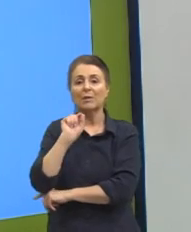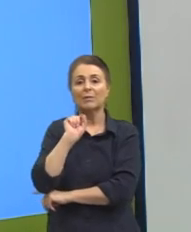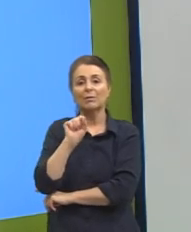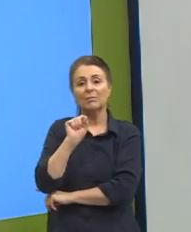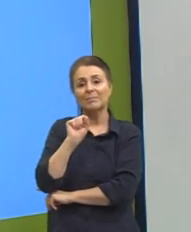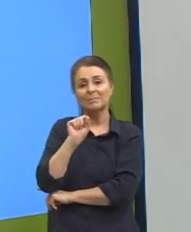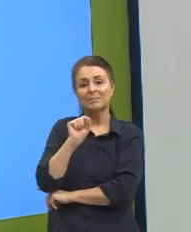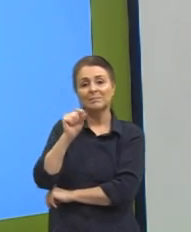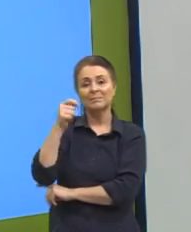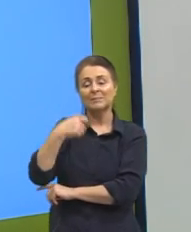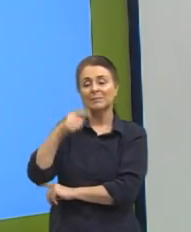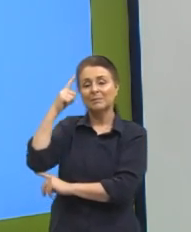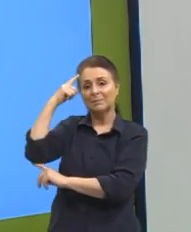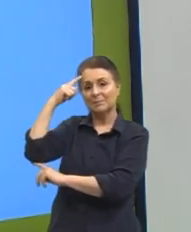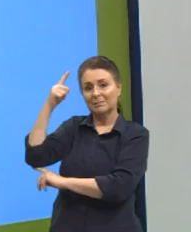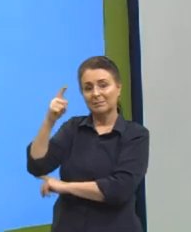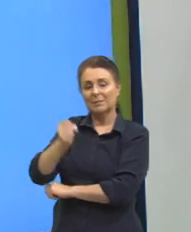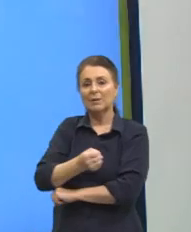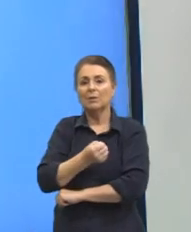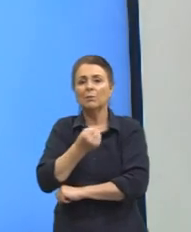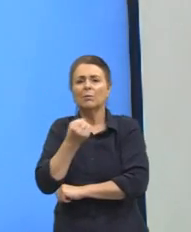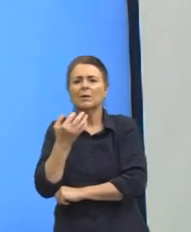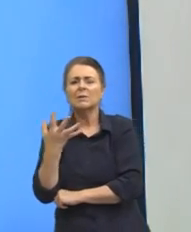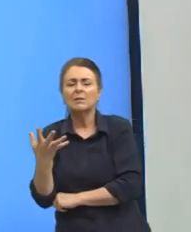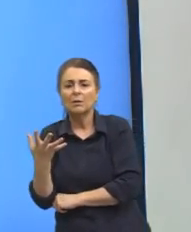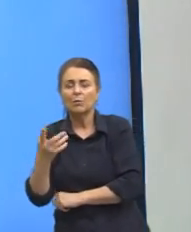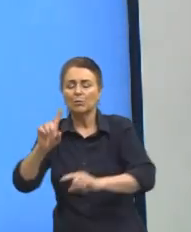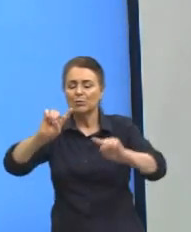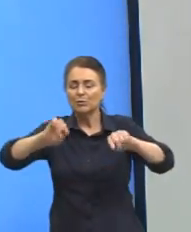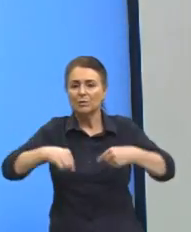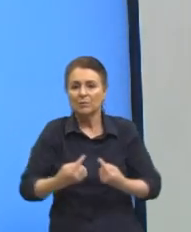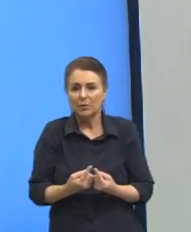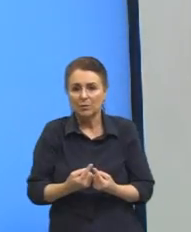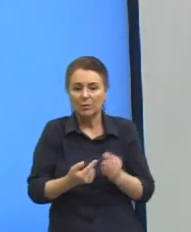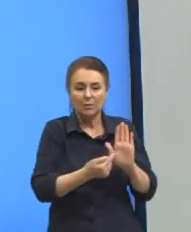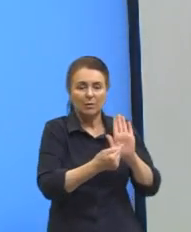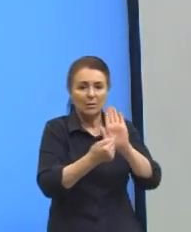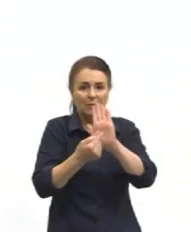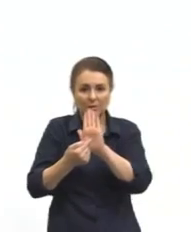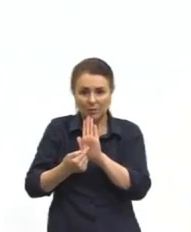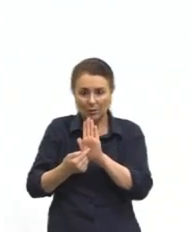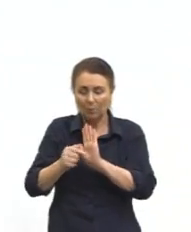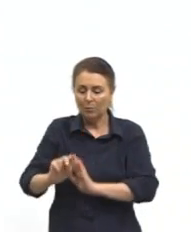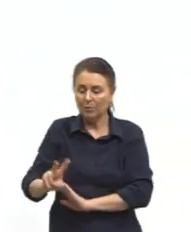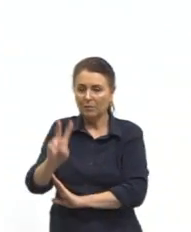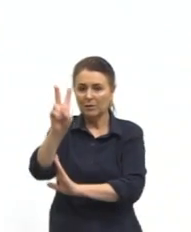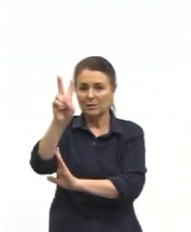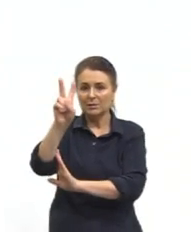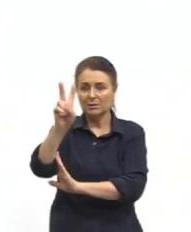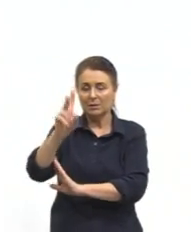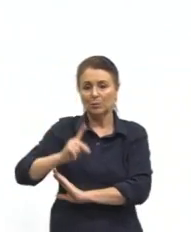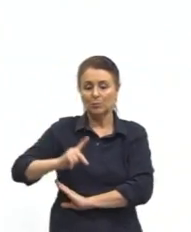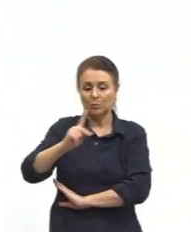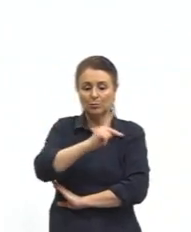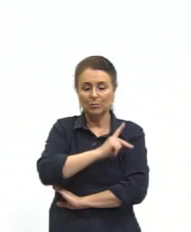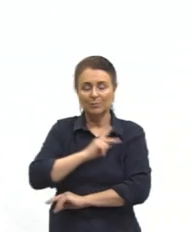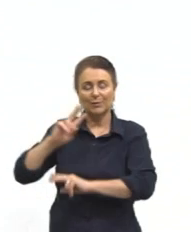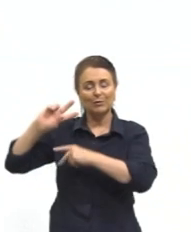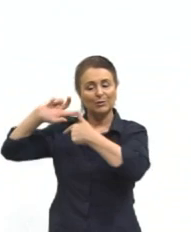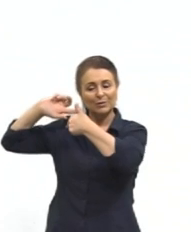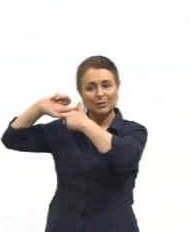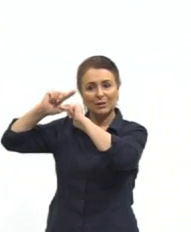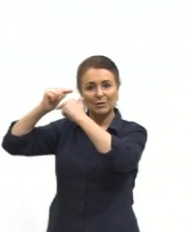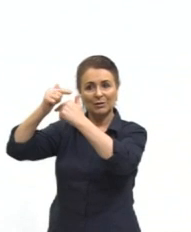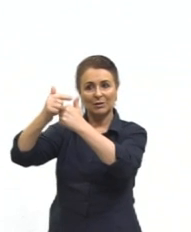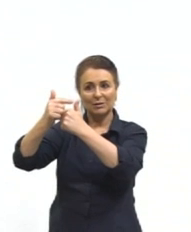Precisava pensar em quais são esses desafios para a preservação, para a valorização desses povos tradicionais. E,